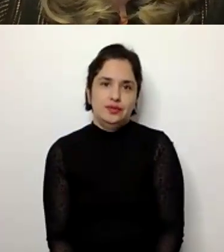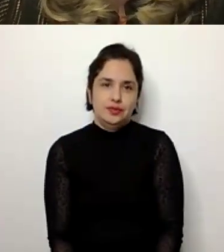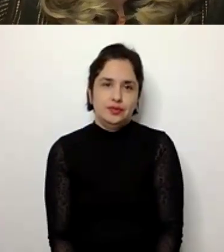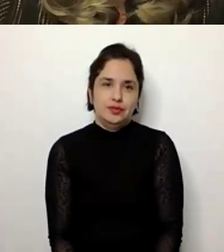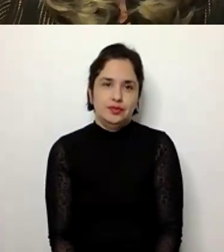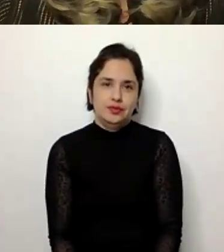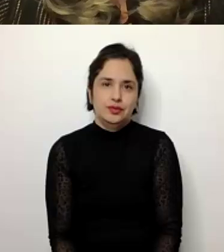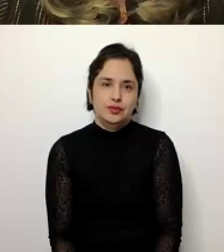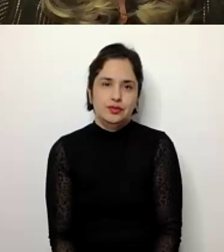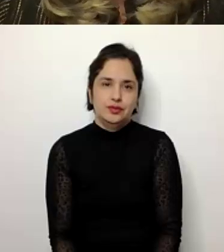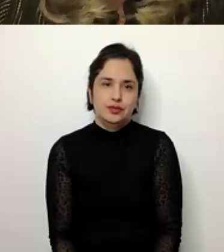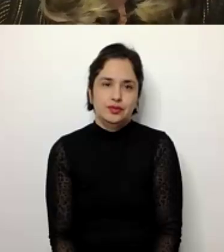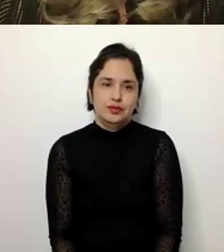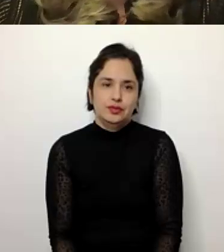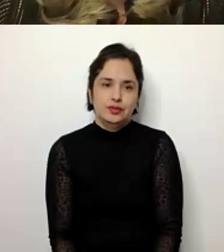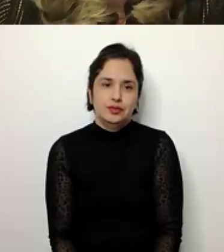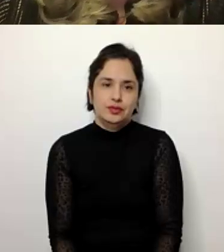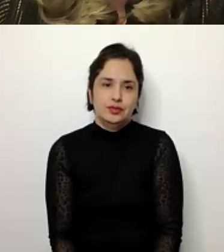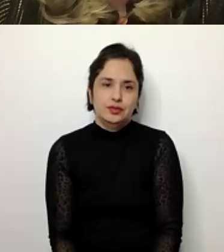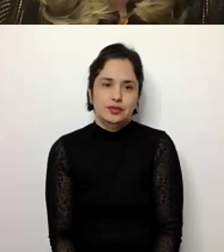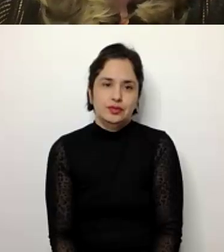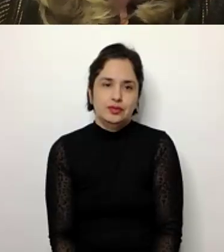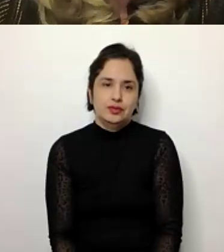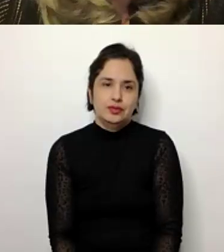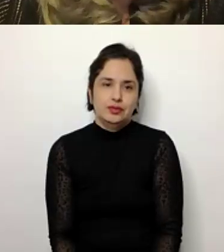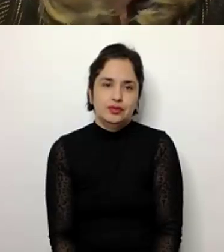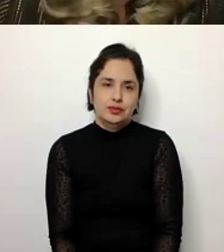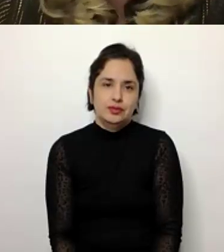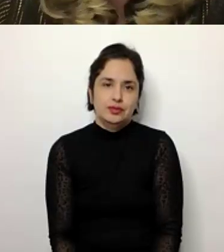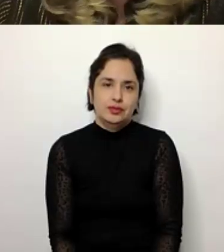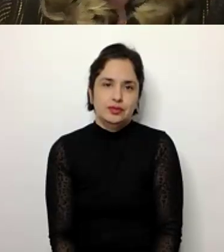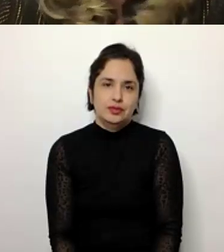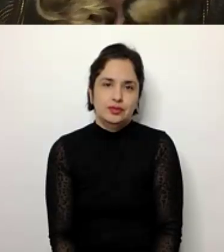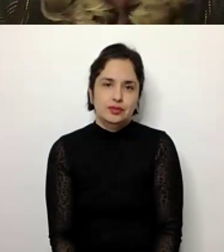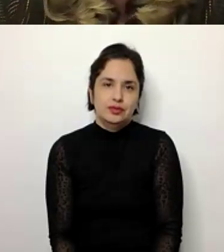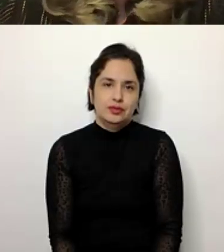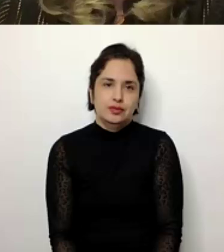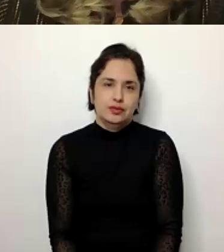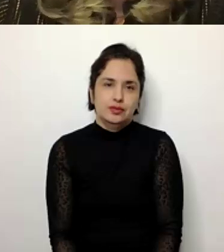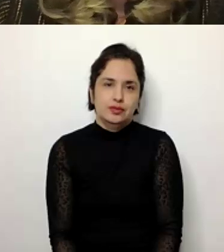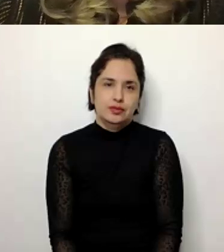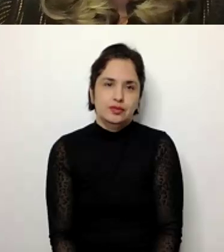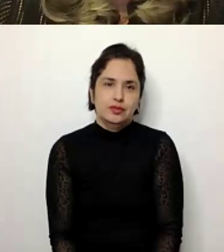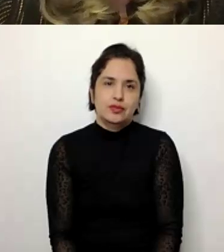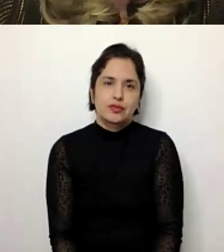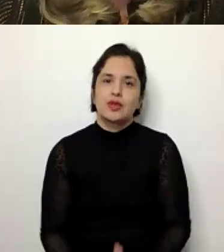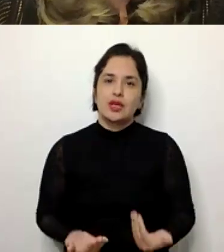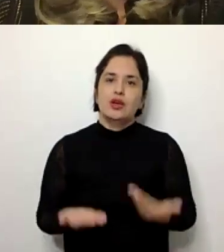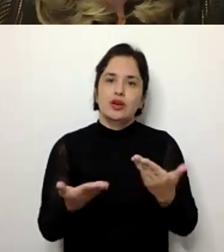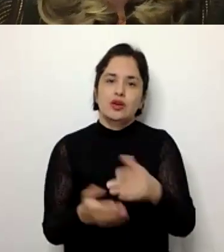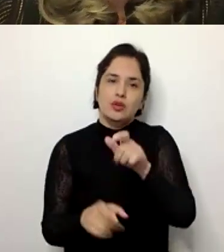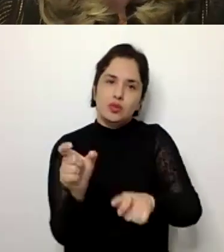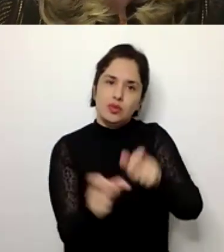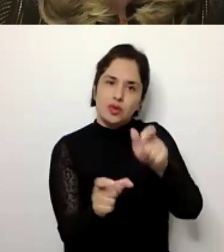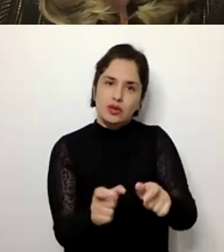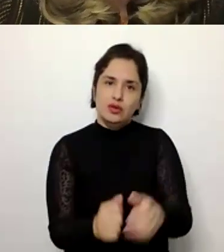Bom, e o que vem contribuindo para que essas pessoas, né, para que nós consigamos